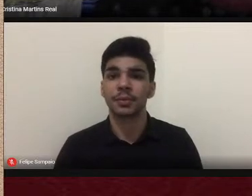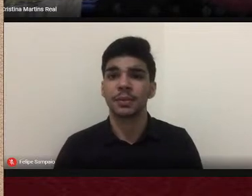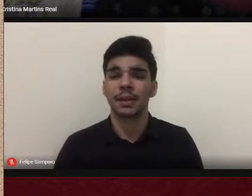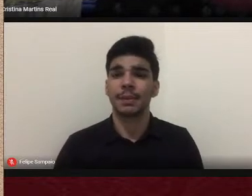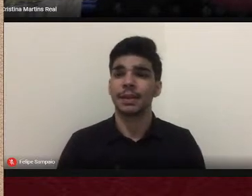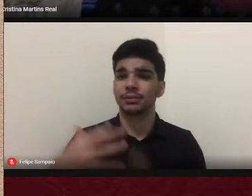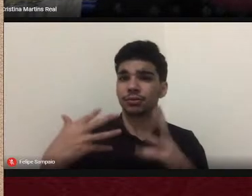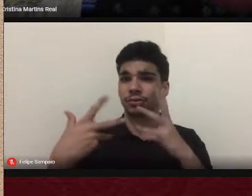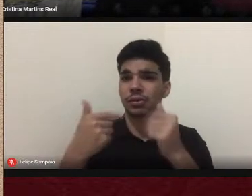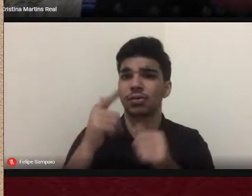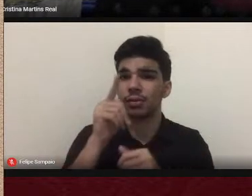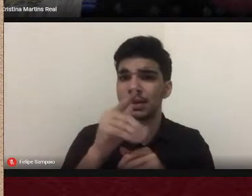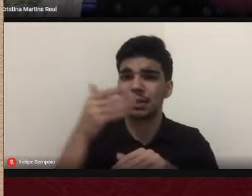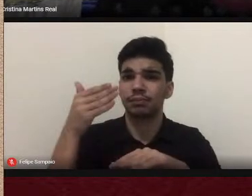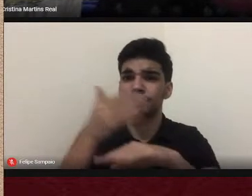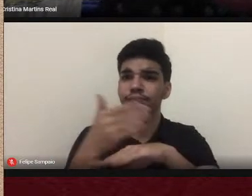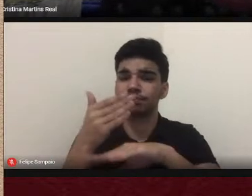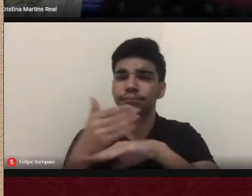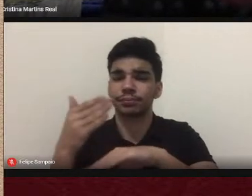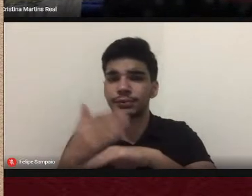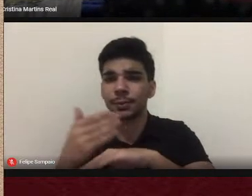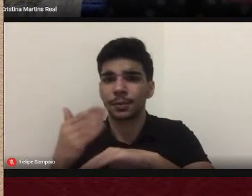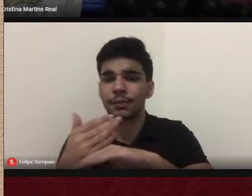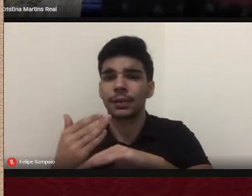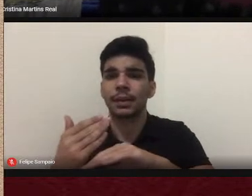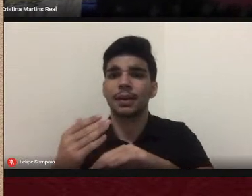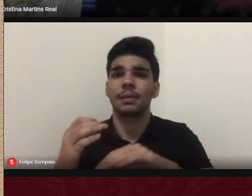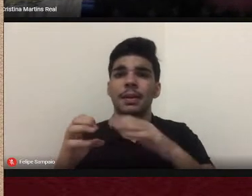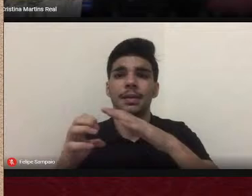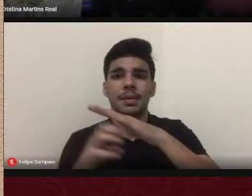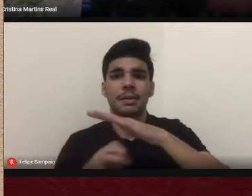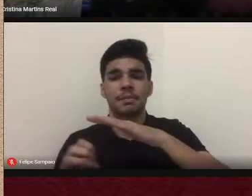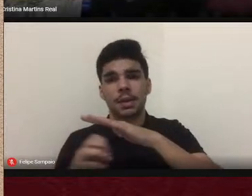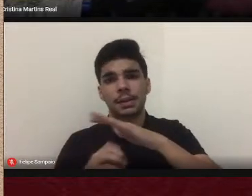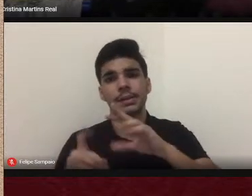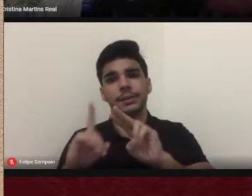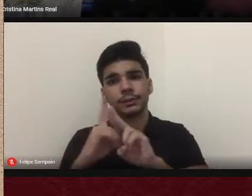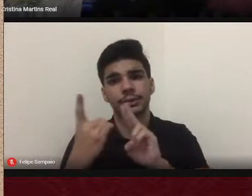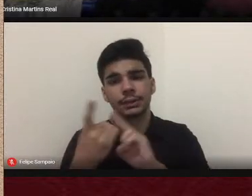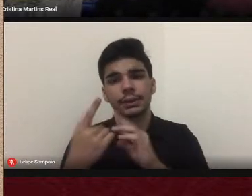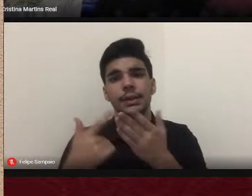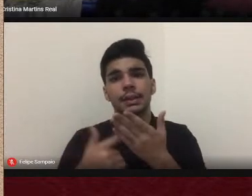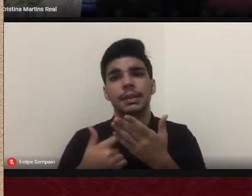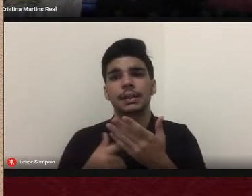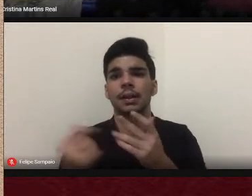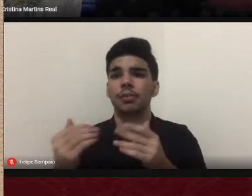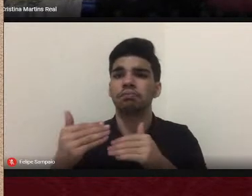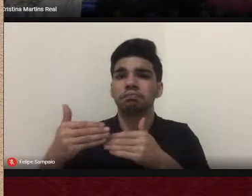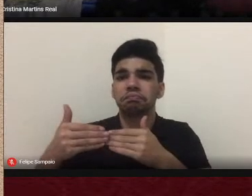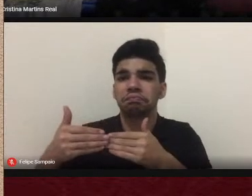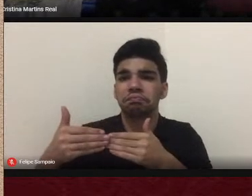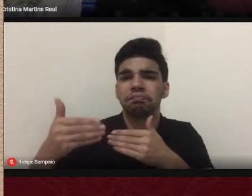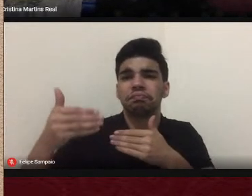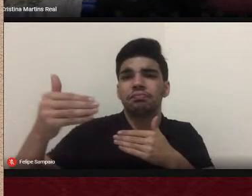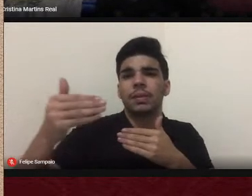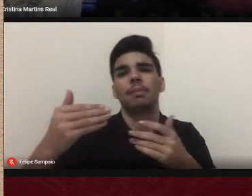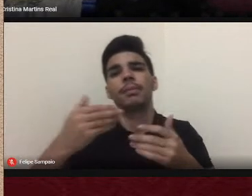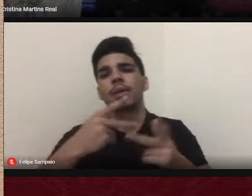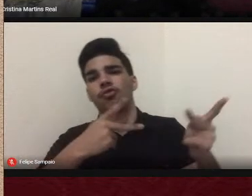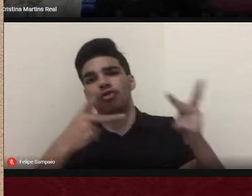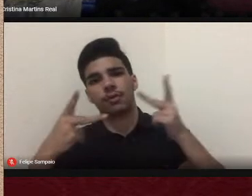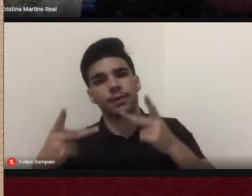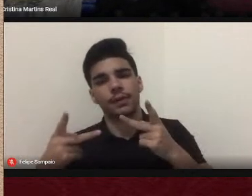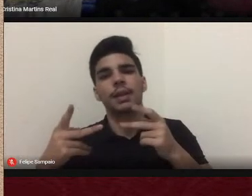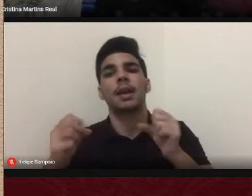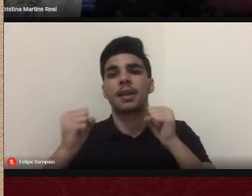os livros da nossa editora de forma aberta. Então, eu estendo o meu convite para que vocês possam interagir com todos